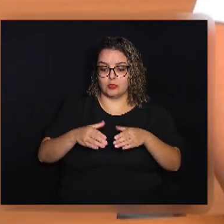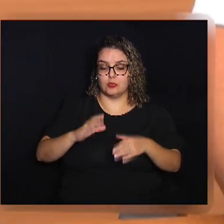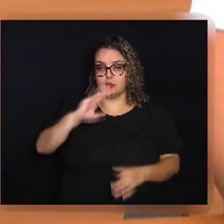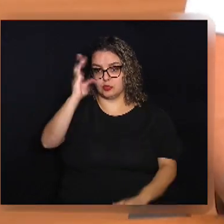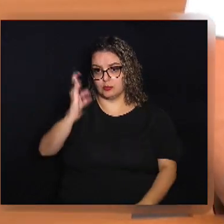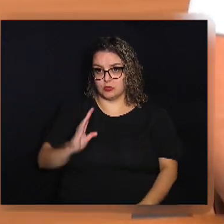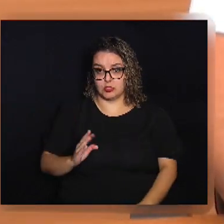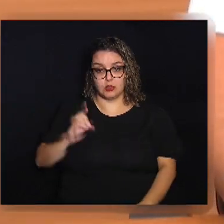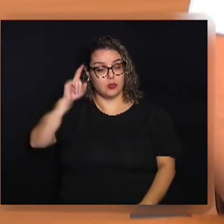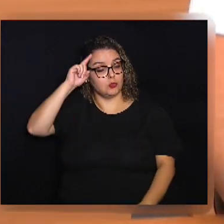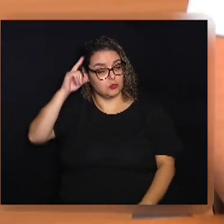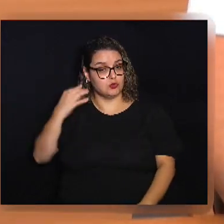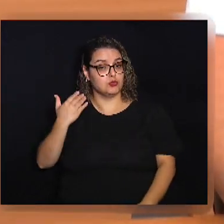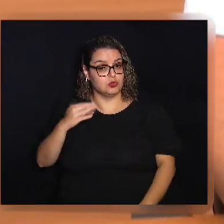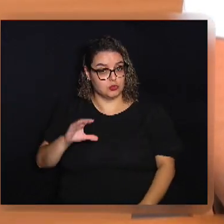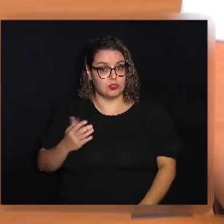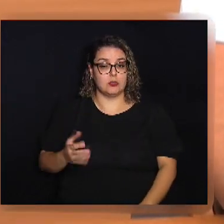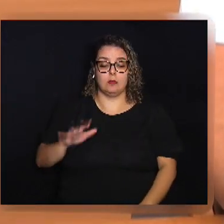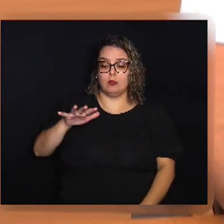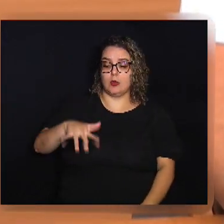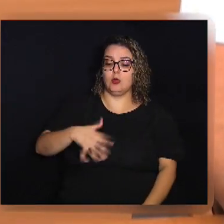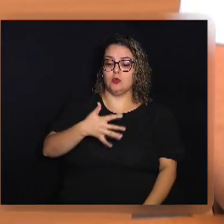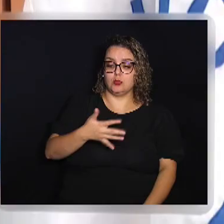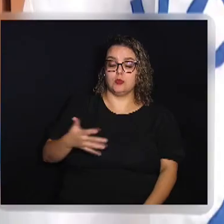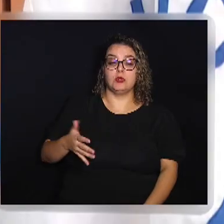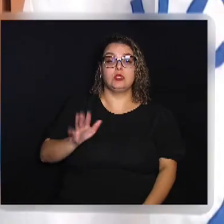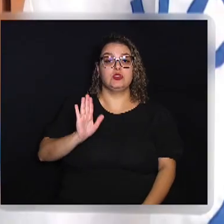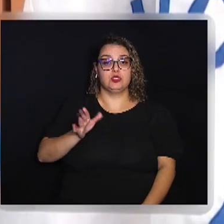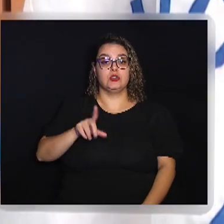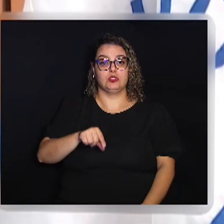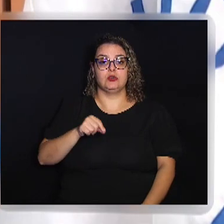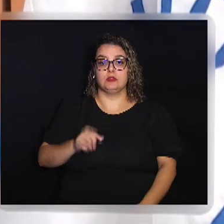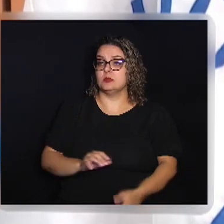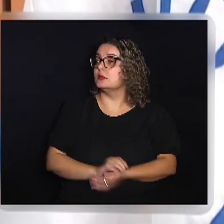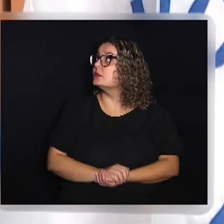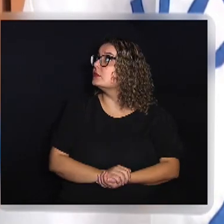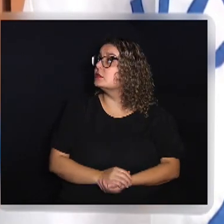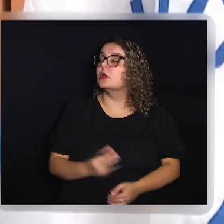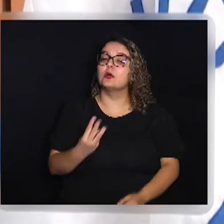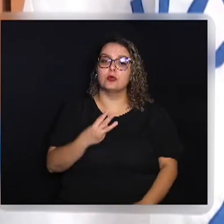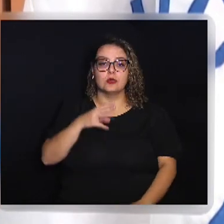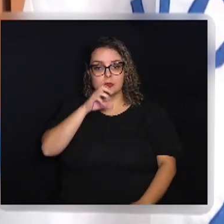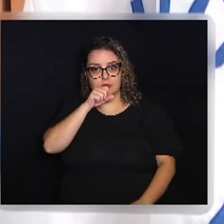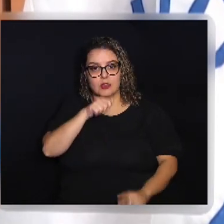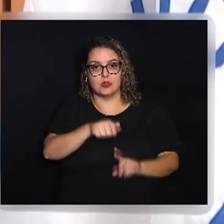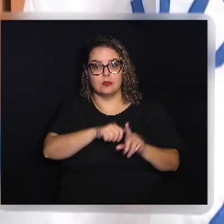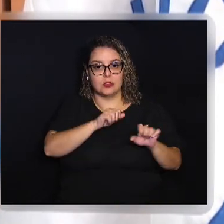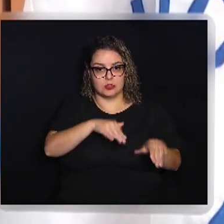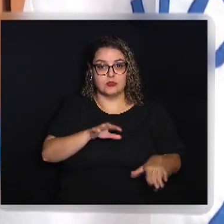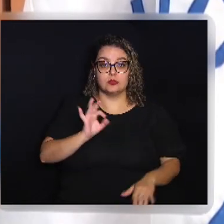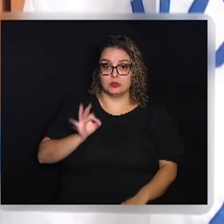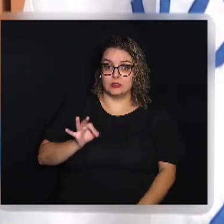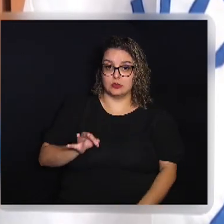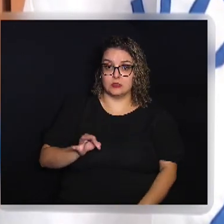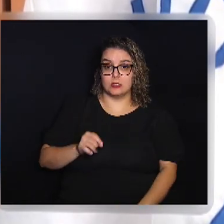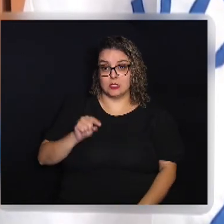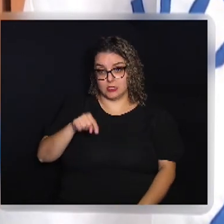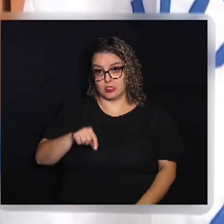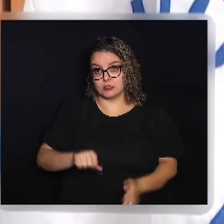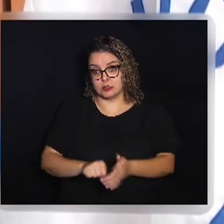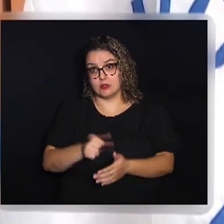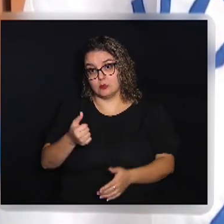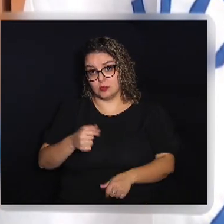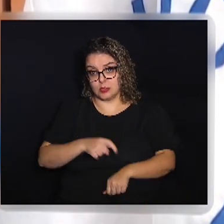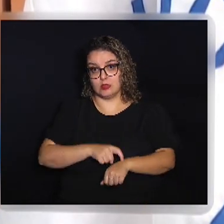data indicada para compor o calendário Já foi escolhida Terceiro sábado de setembro Com certeza esse é o primeiro passo A gente